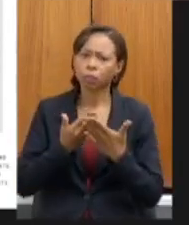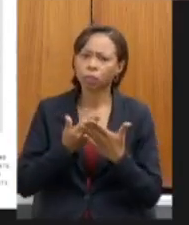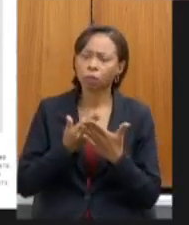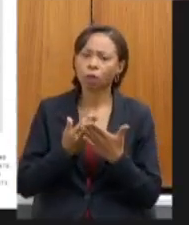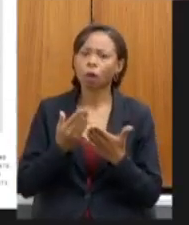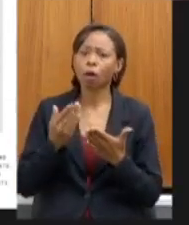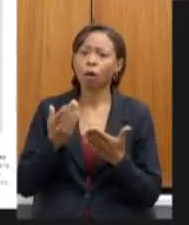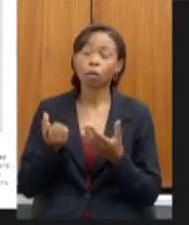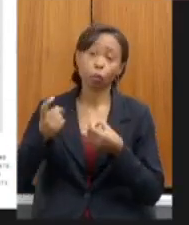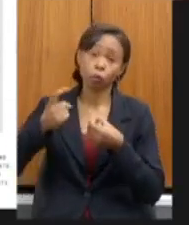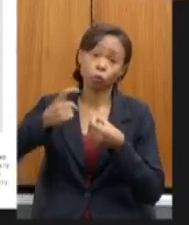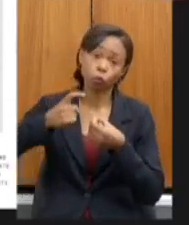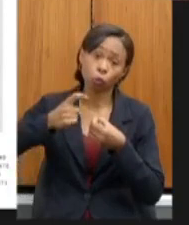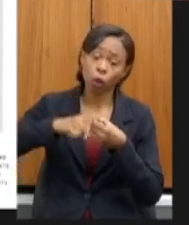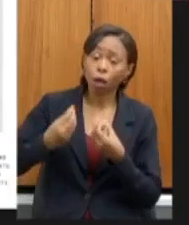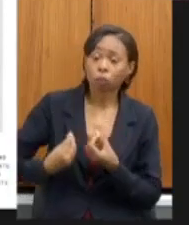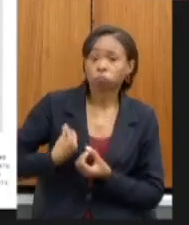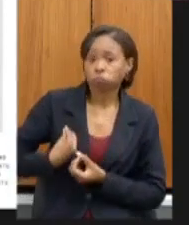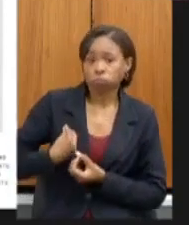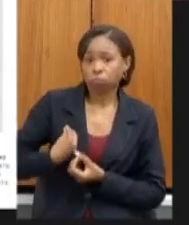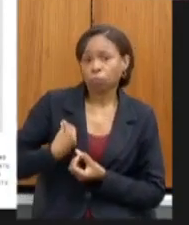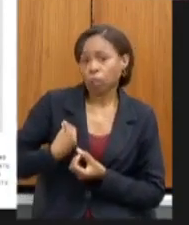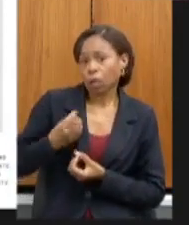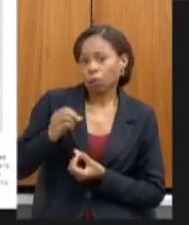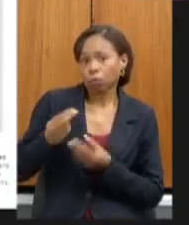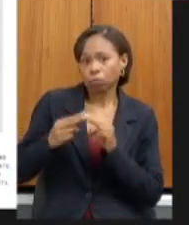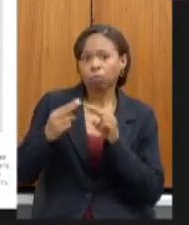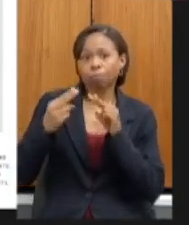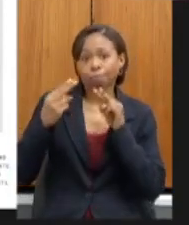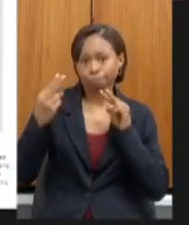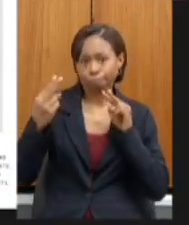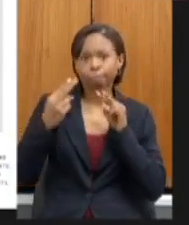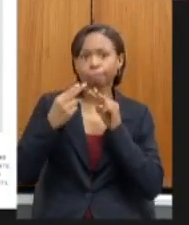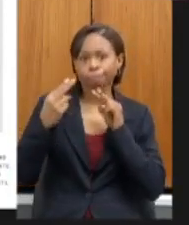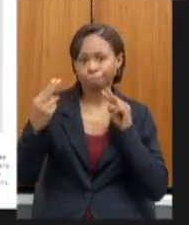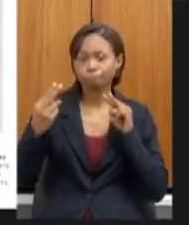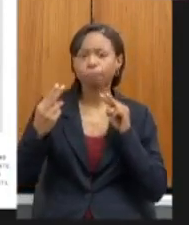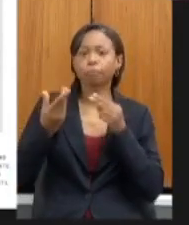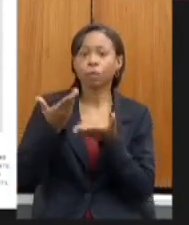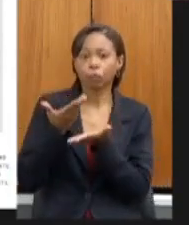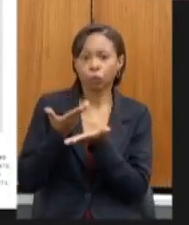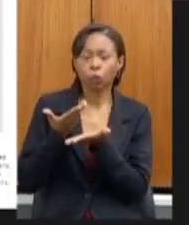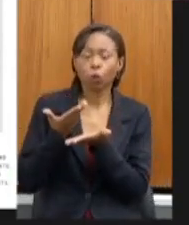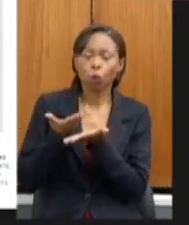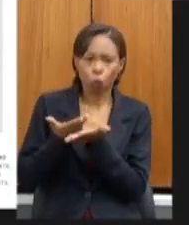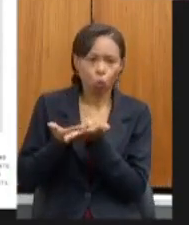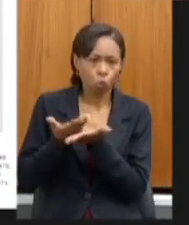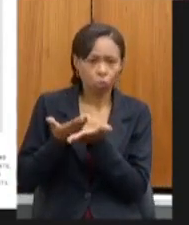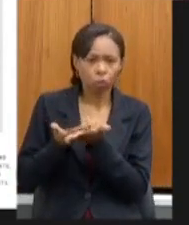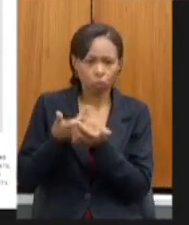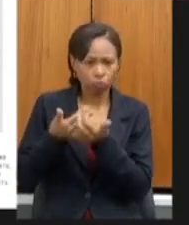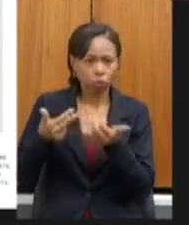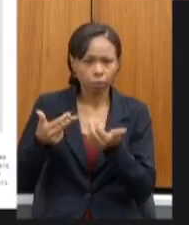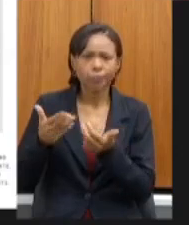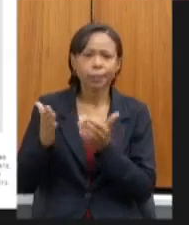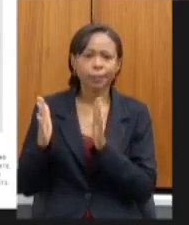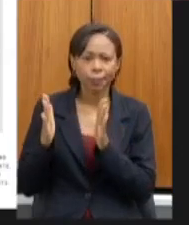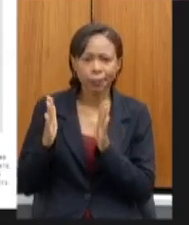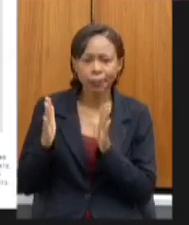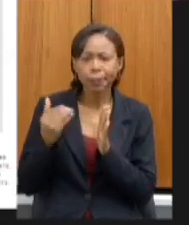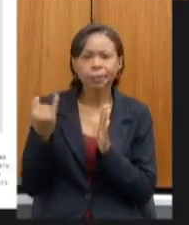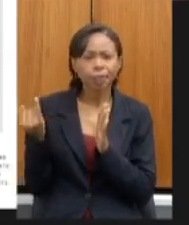essa reativação mesmo que remota das atividades escolares que foi tão importante nesse